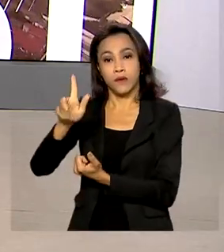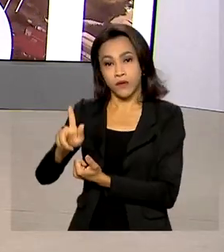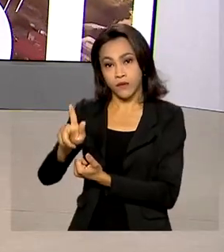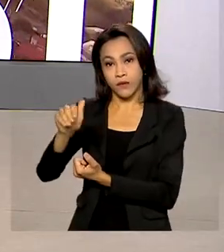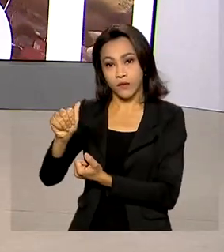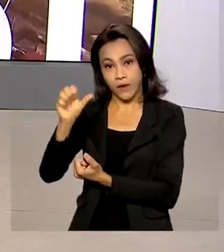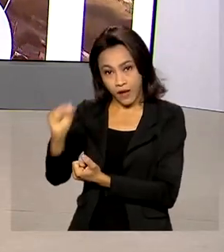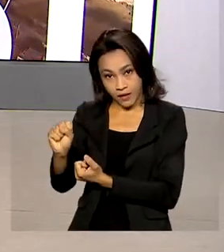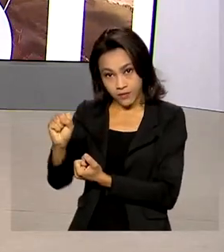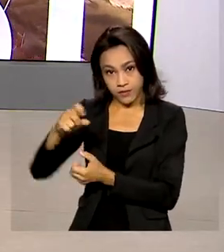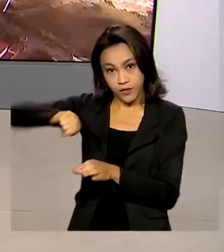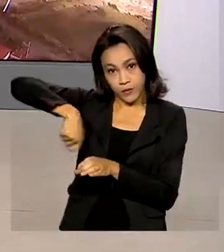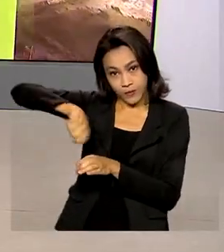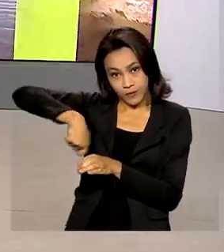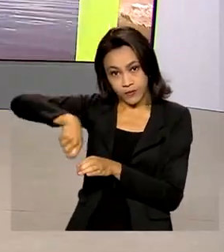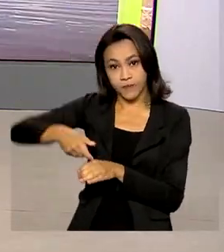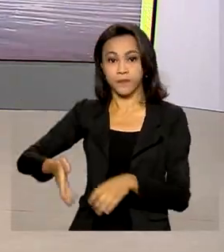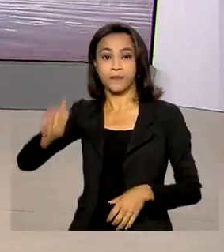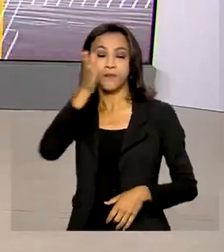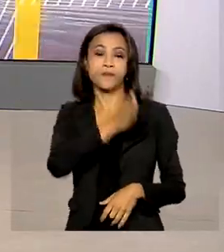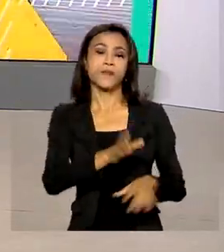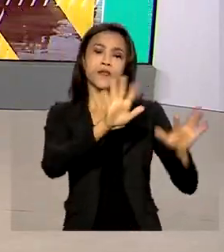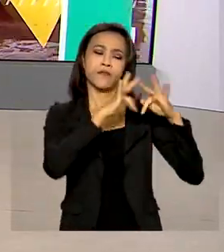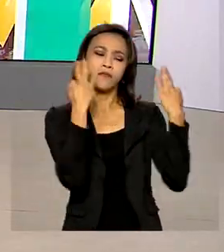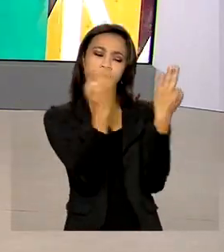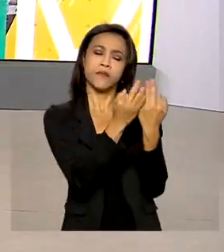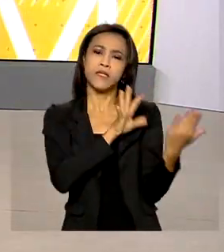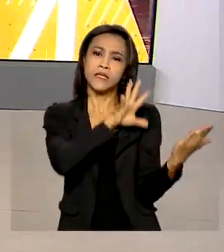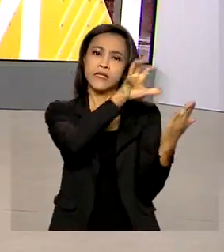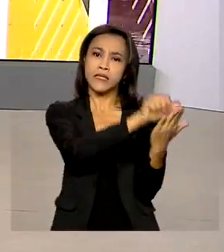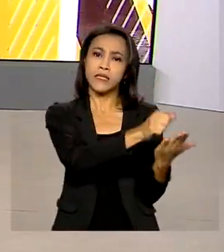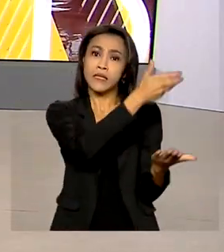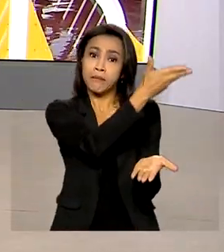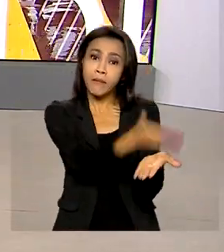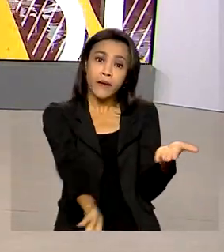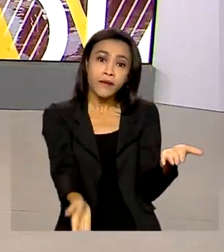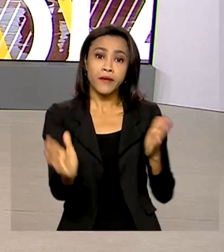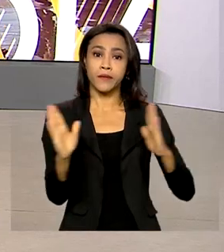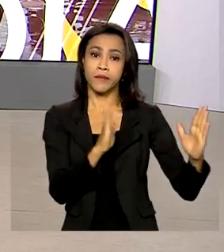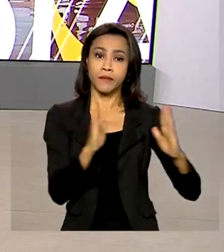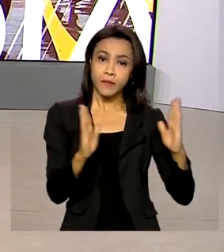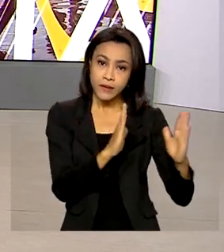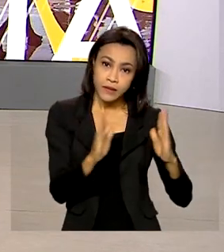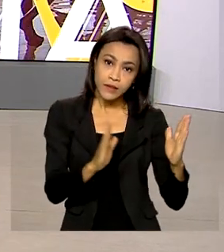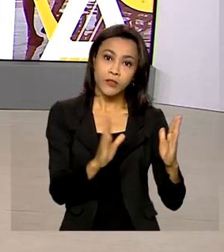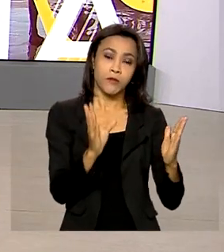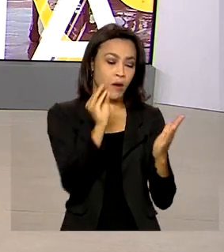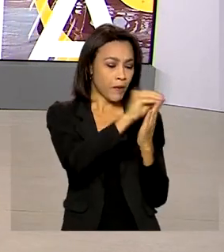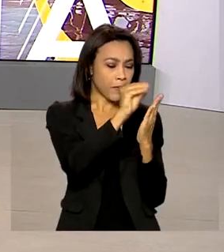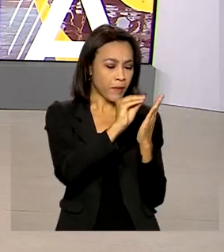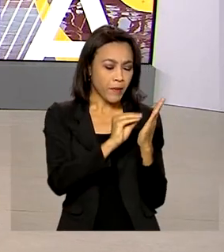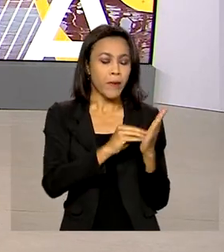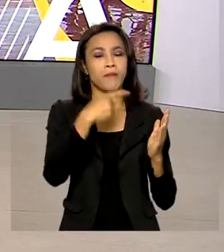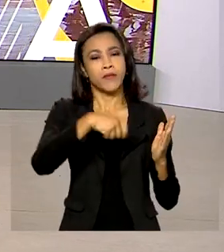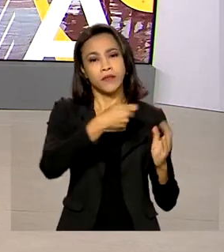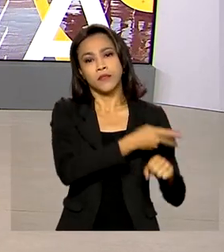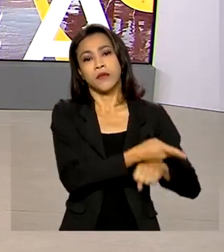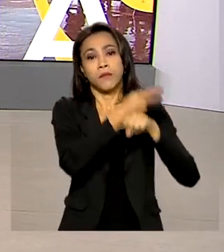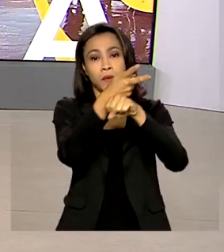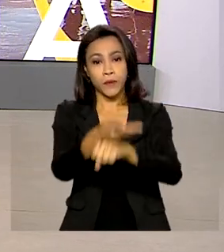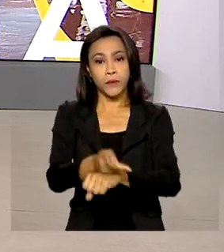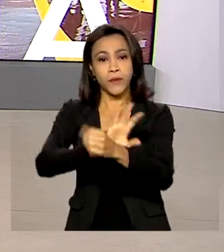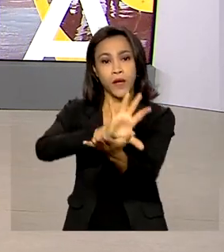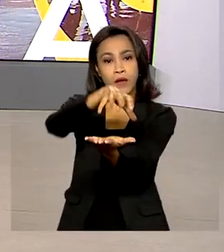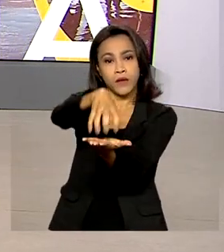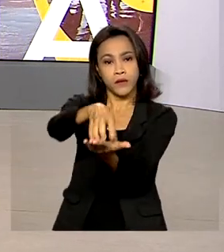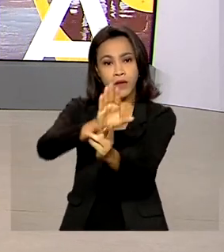Famílias inscritas no Cadastro Único que perderam o prazo para averiguação cadastral devem procurar um centro de referência